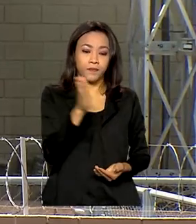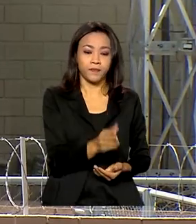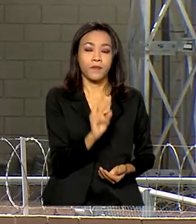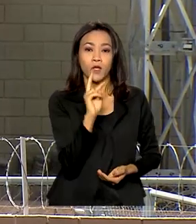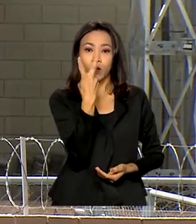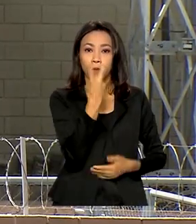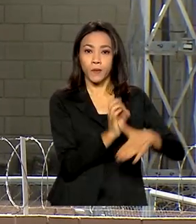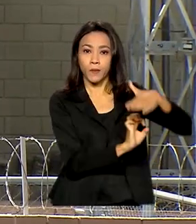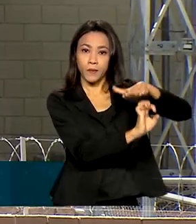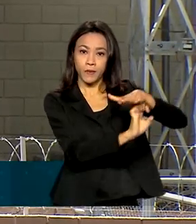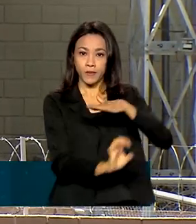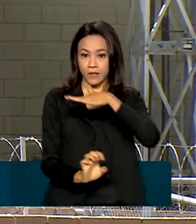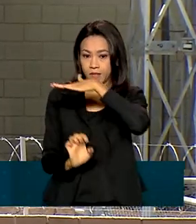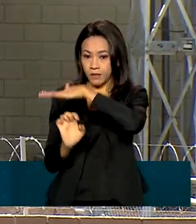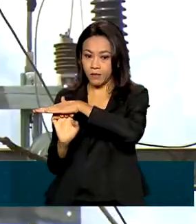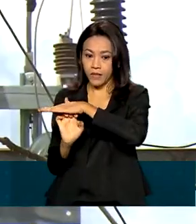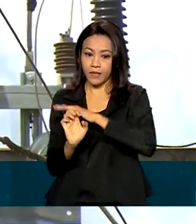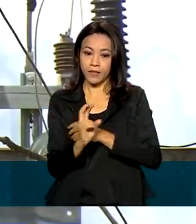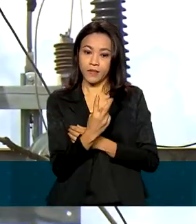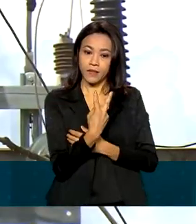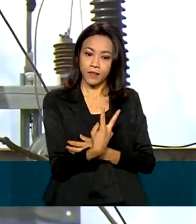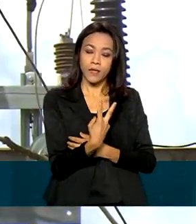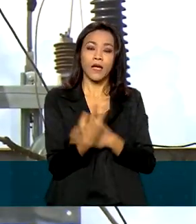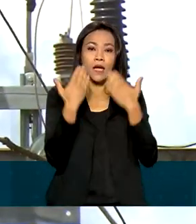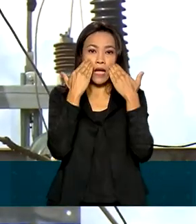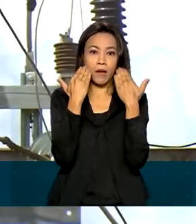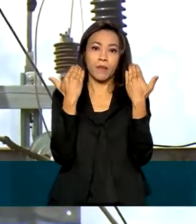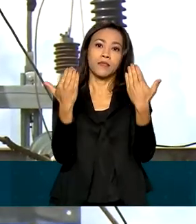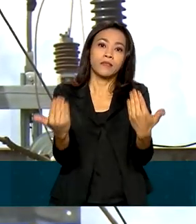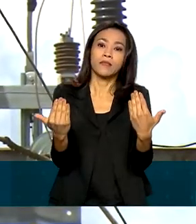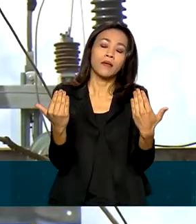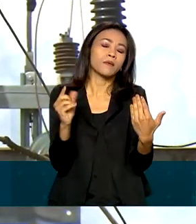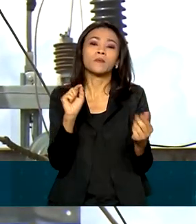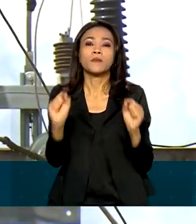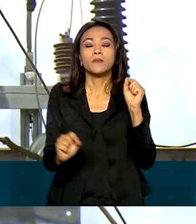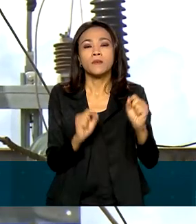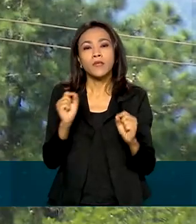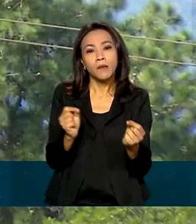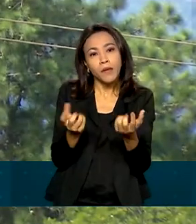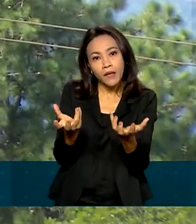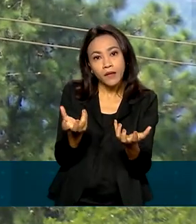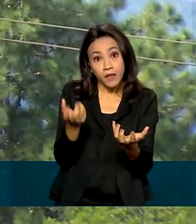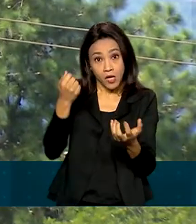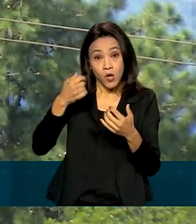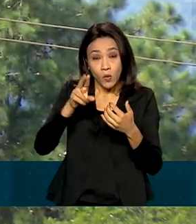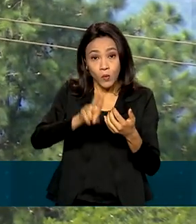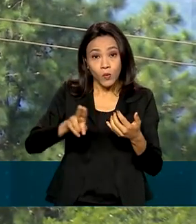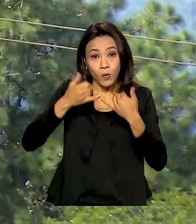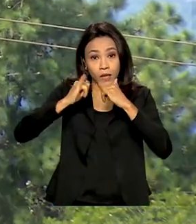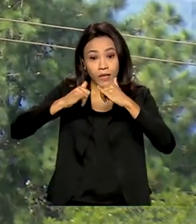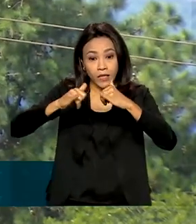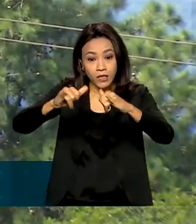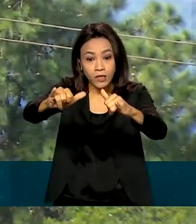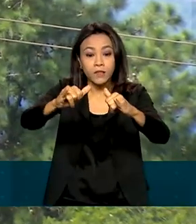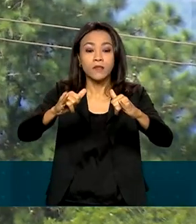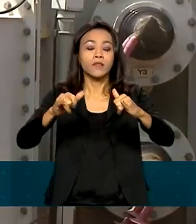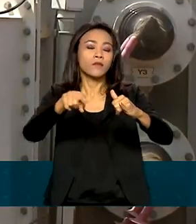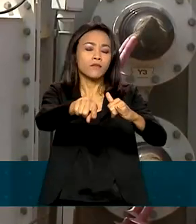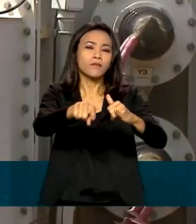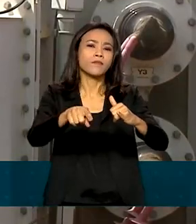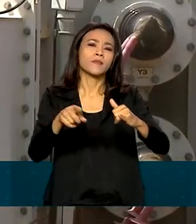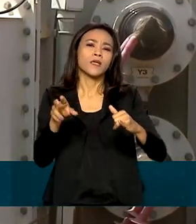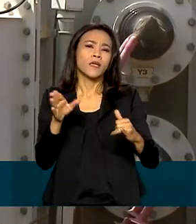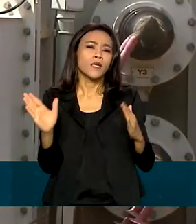distribuidoras, Celpa e Semig, apresentaram demanda para adquirir energia produzida pelas usinas participantes.